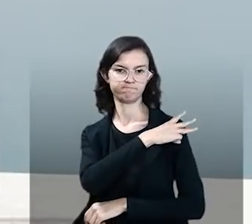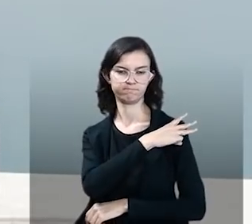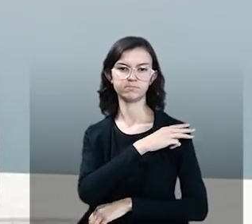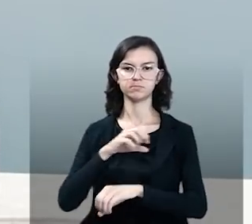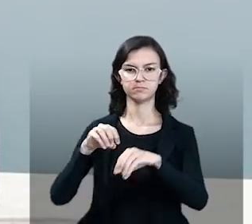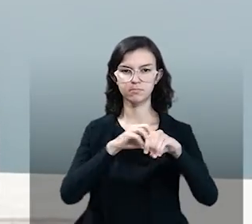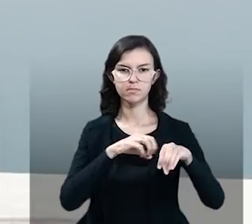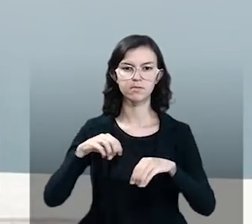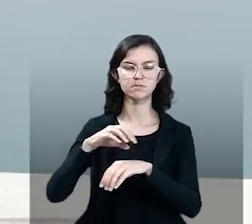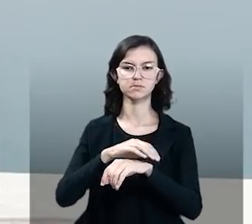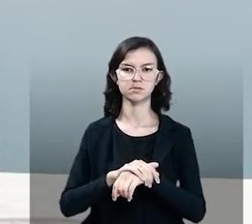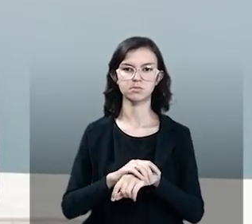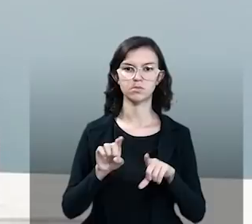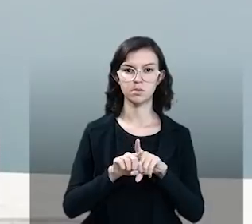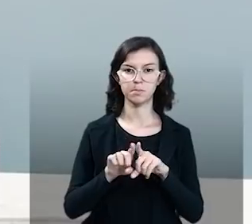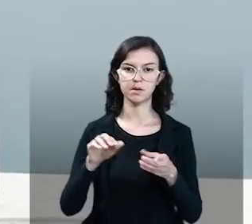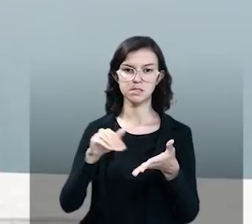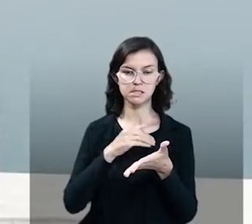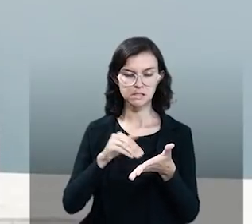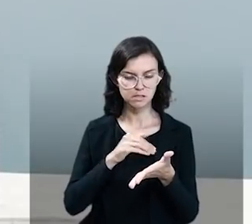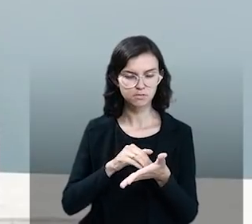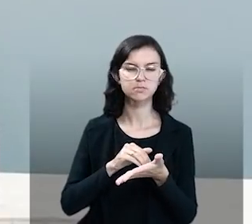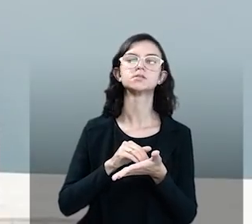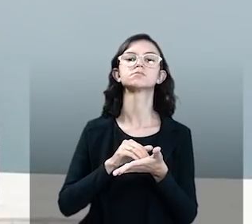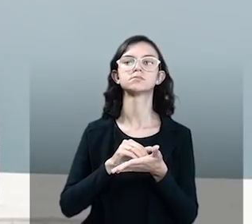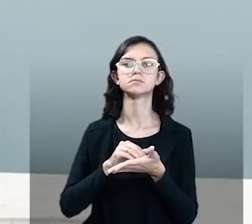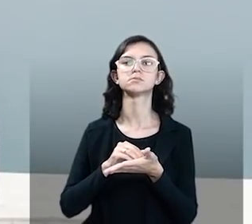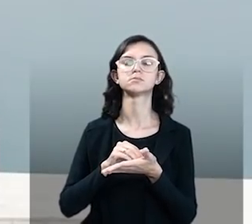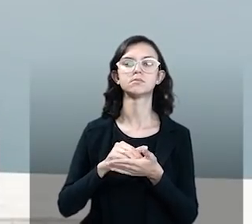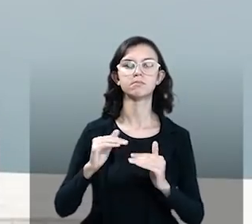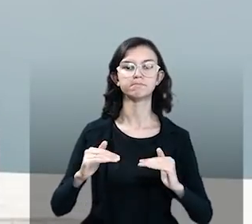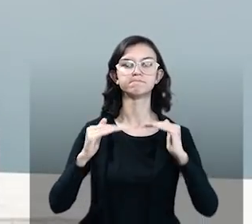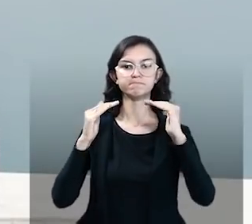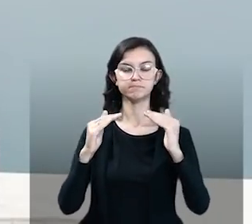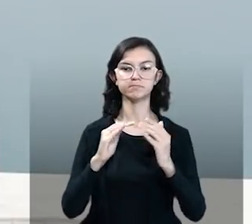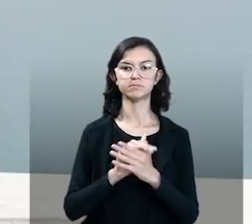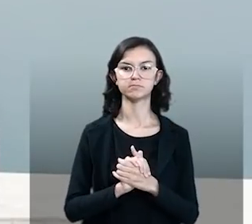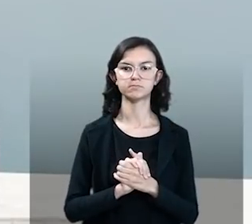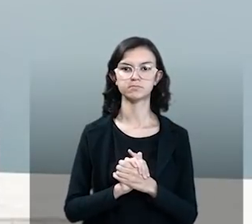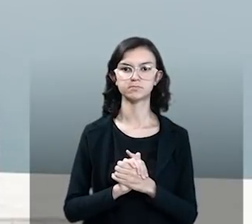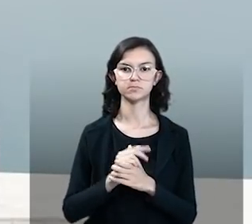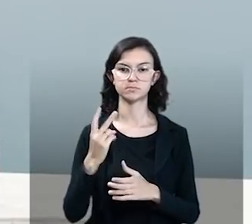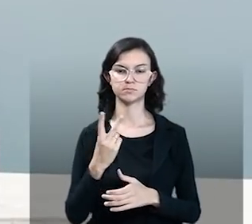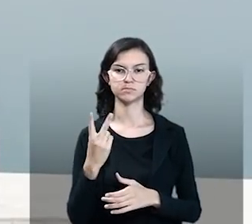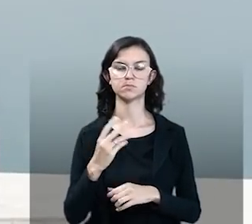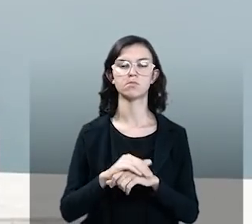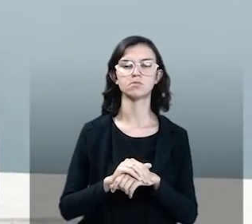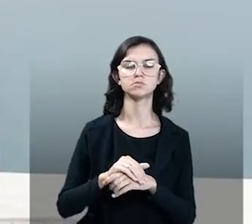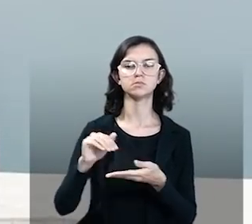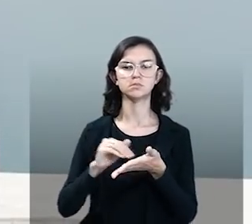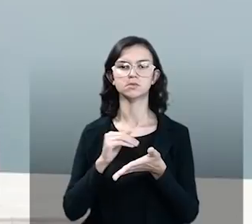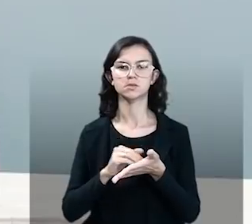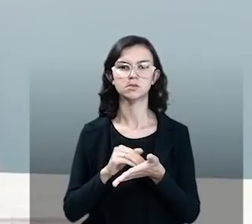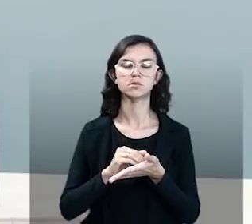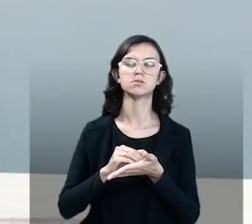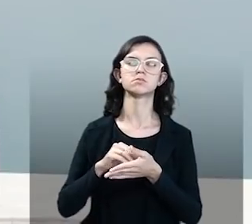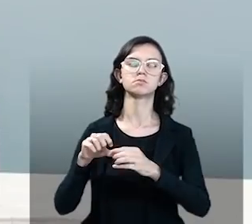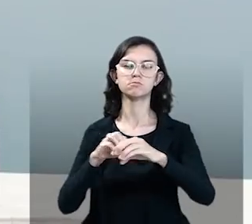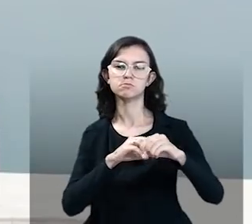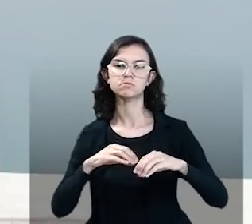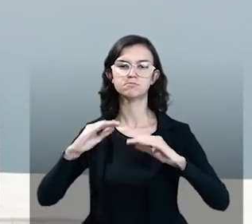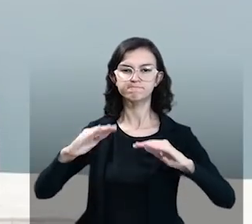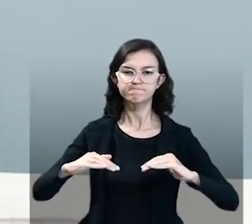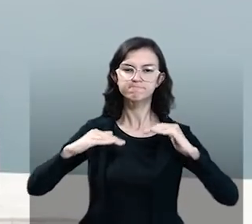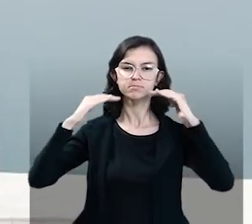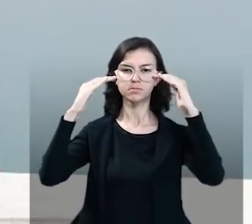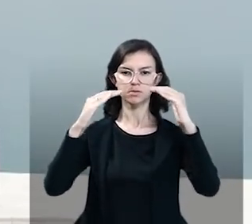o Secretário Executivo, Victor Godói, o Secretário da Educação Superior, Wagner Vialas Boas,